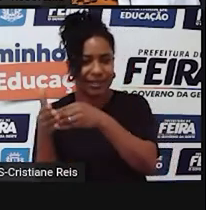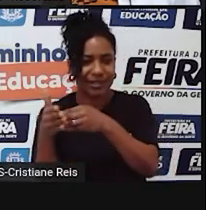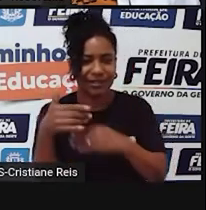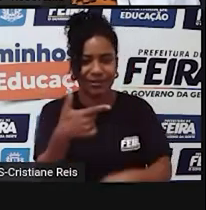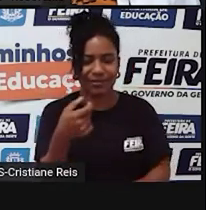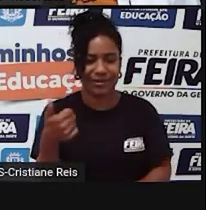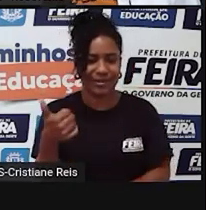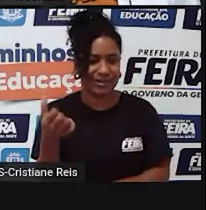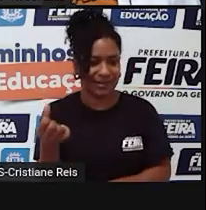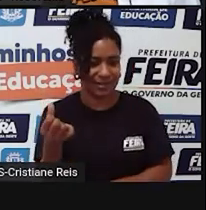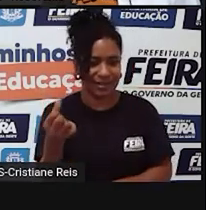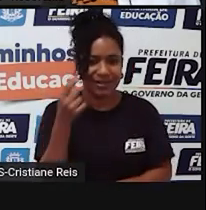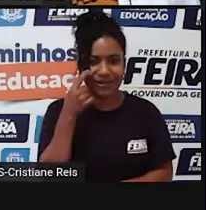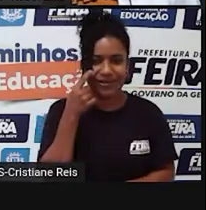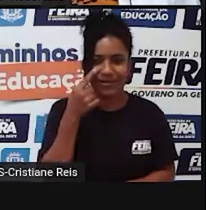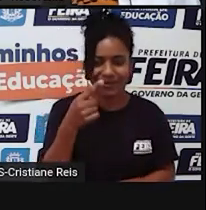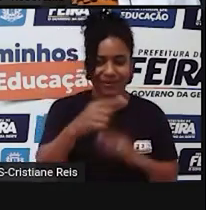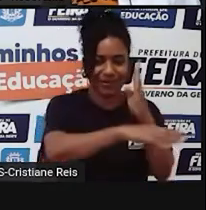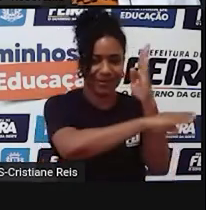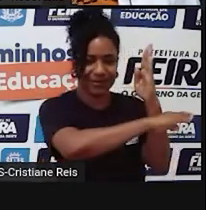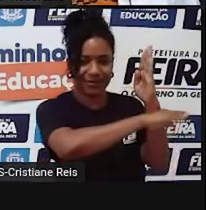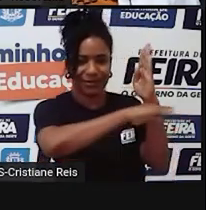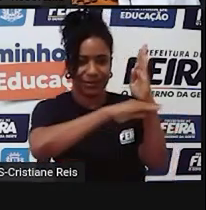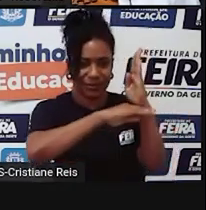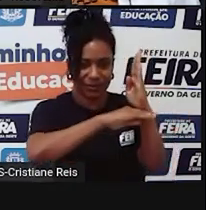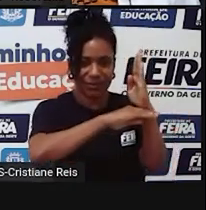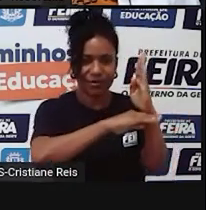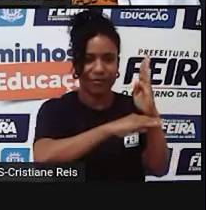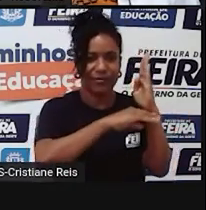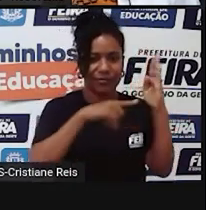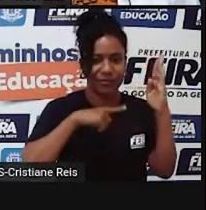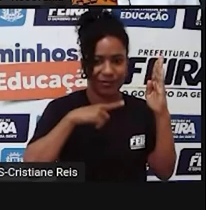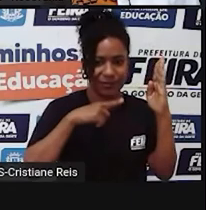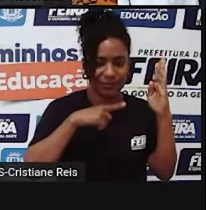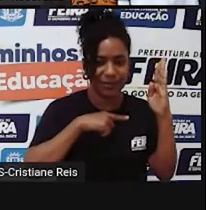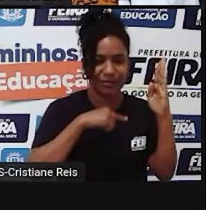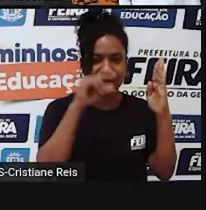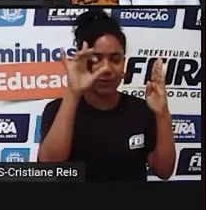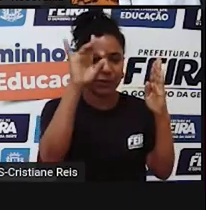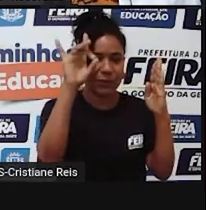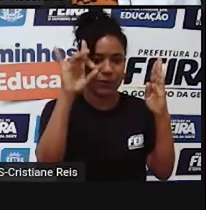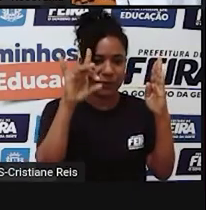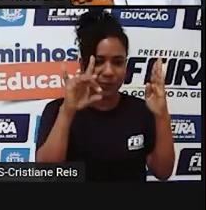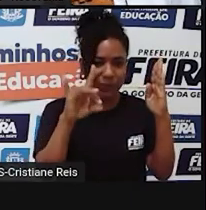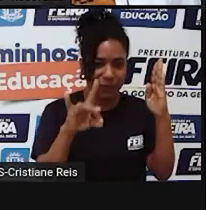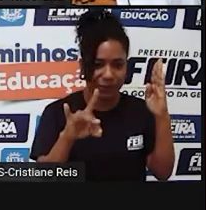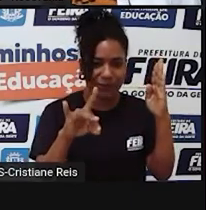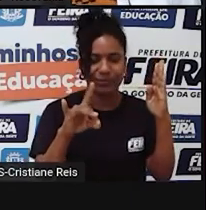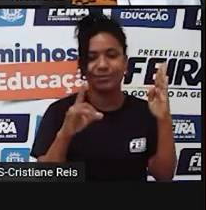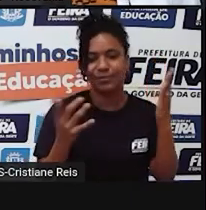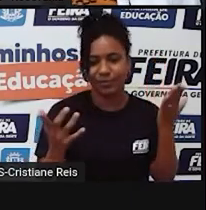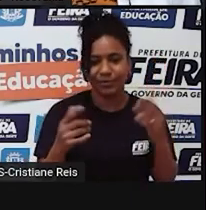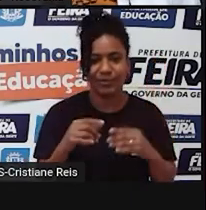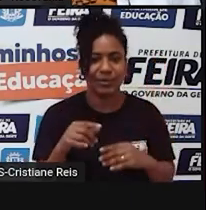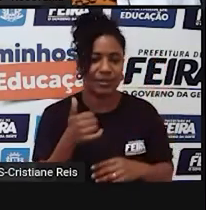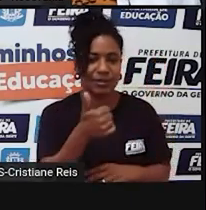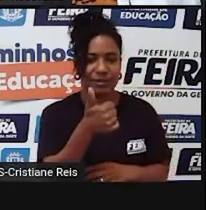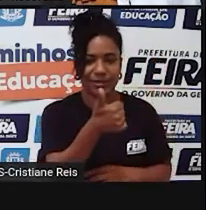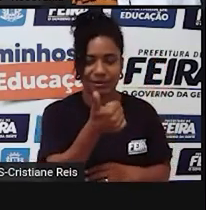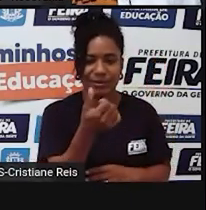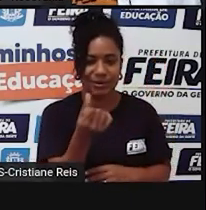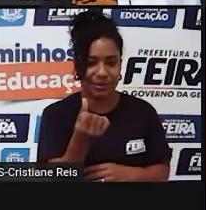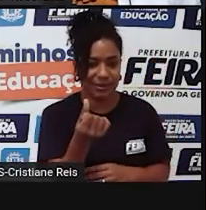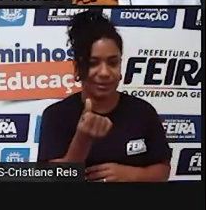que é aqui o gráfico de barrinha, né, as barrinhas do gráfico. A mesma coisa das mulheres, 16 e 12.